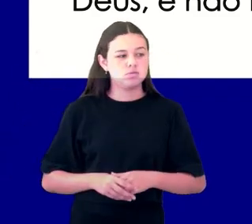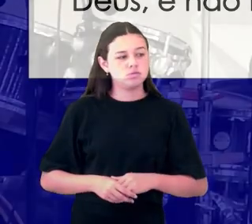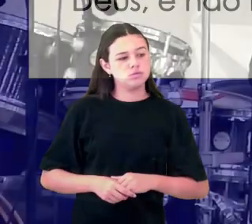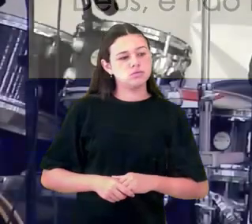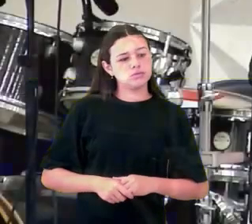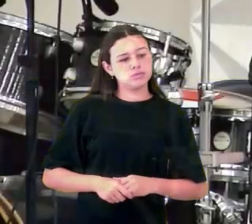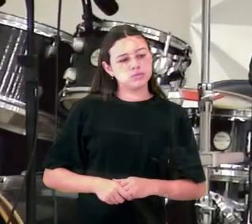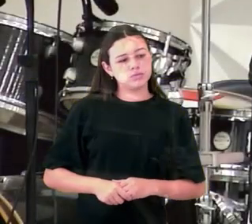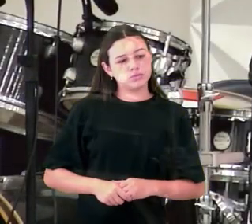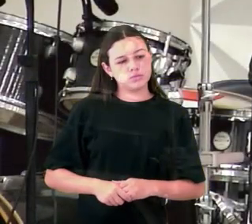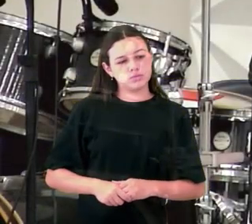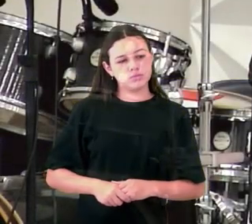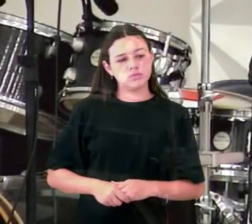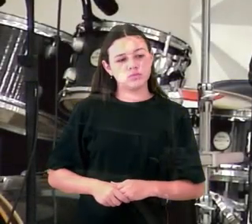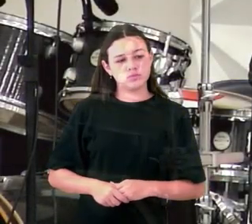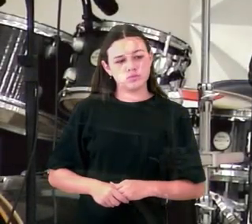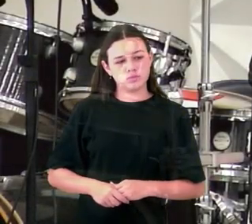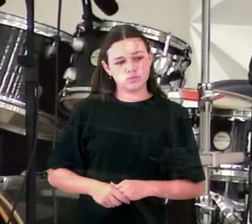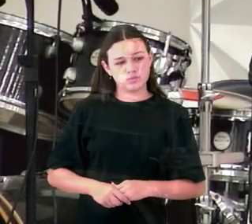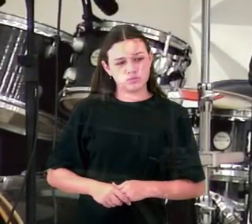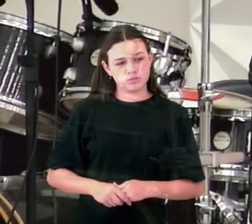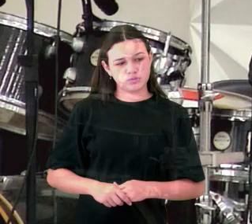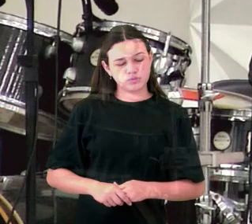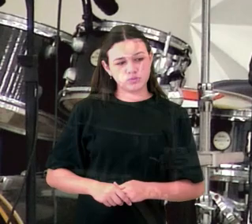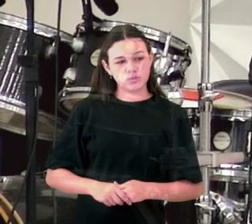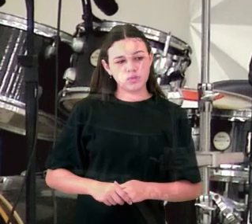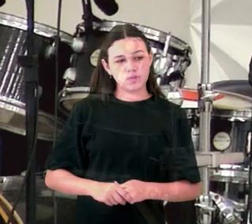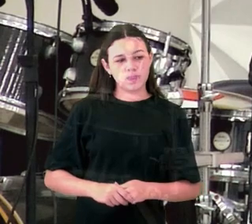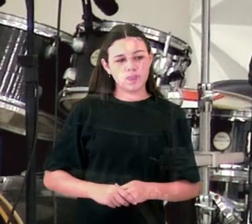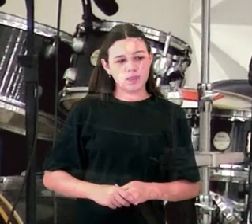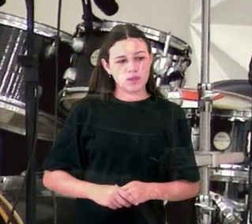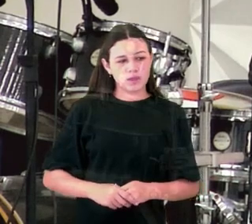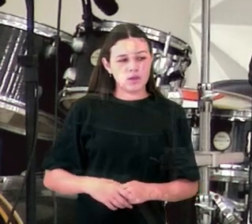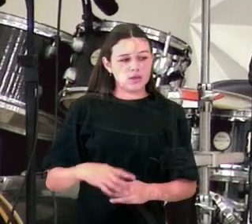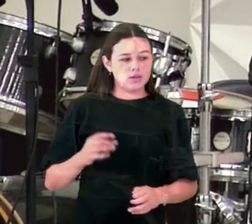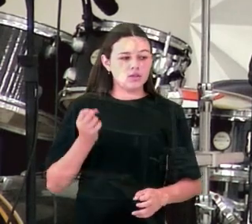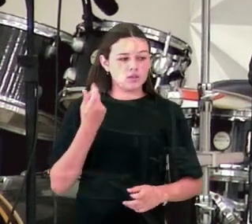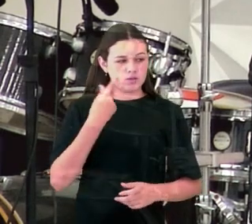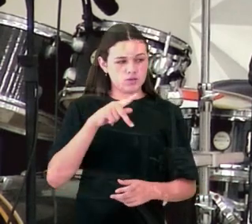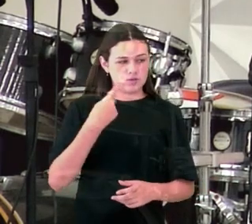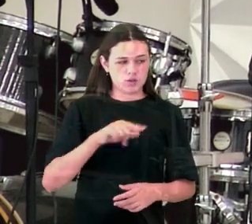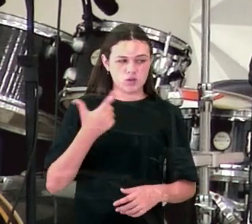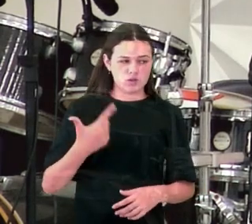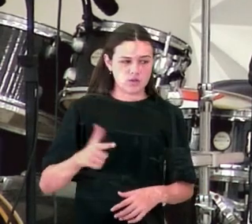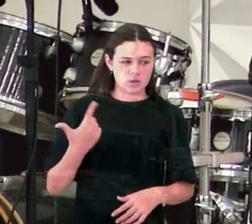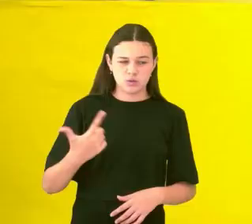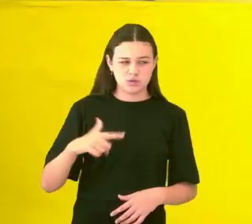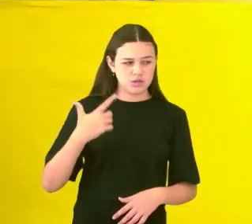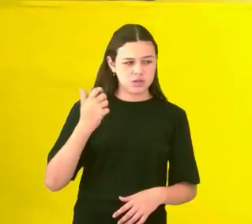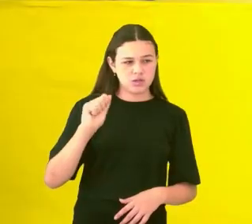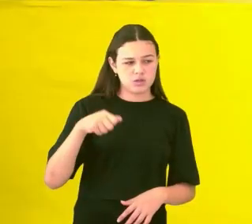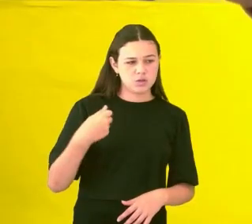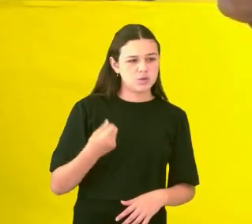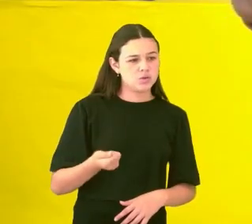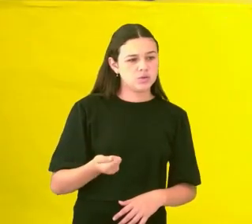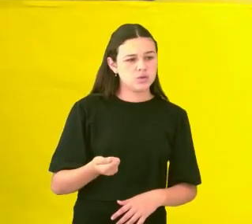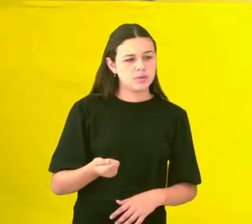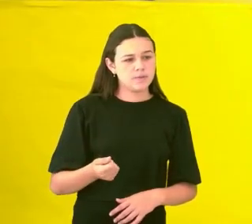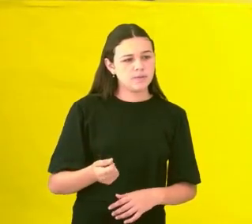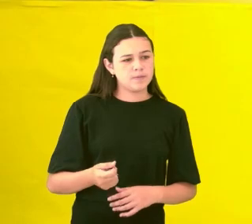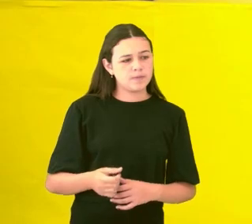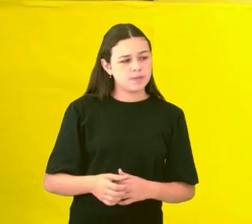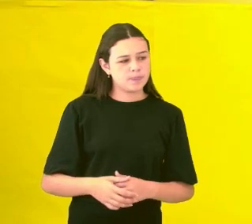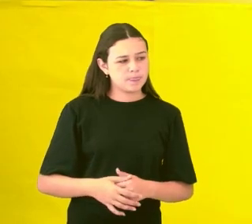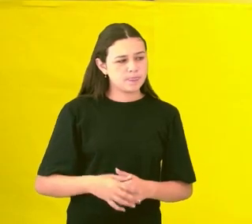que falam que não há outro além dEle, eu confesso que fico preocupado, eu exulto sim, no fato de que só existe um Deus, mas me